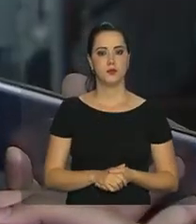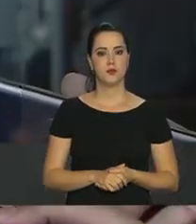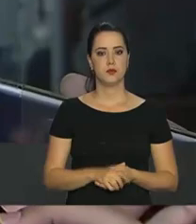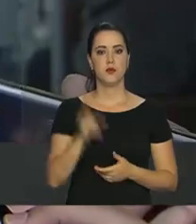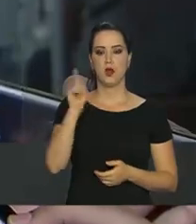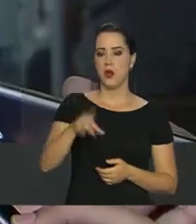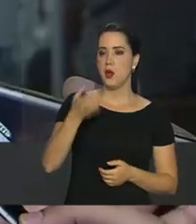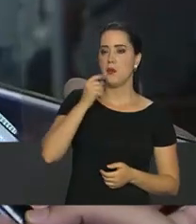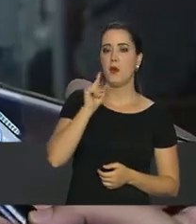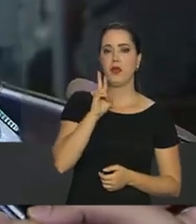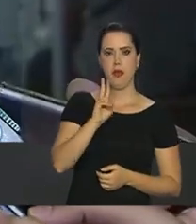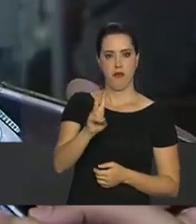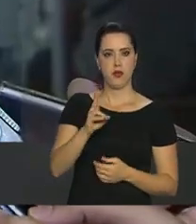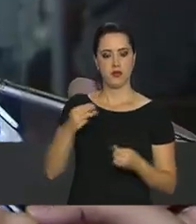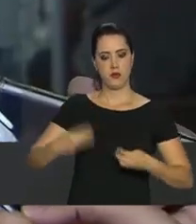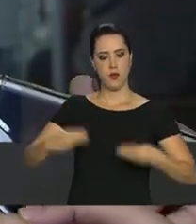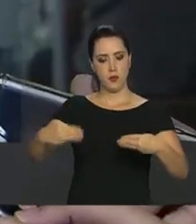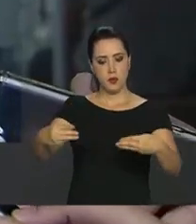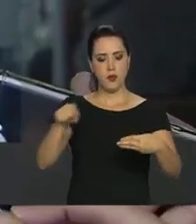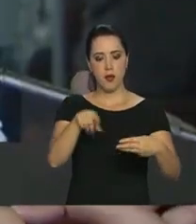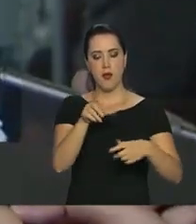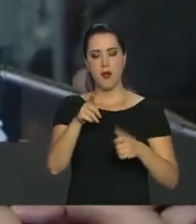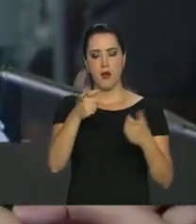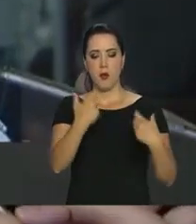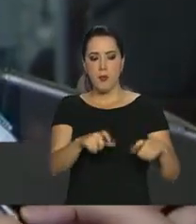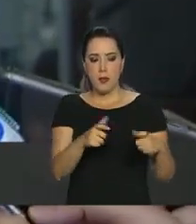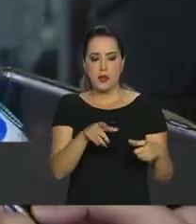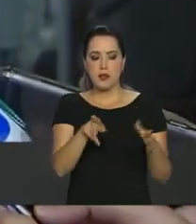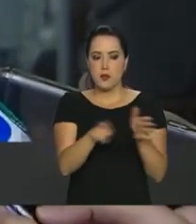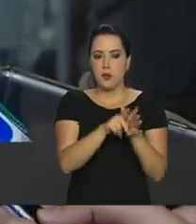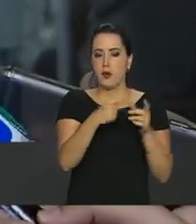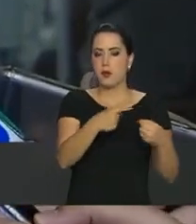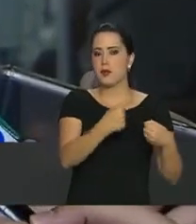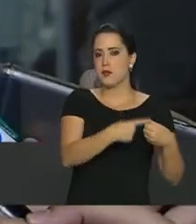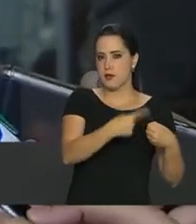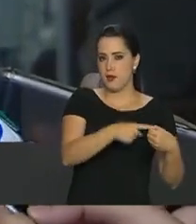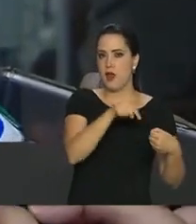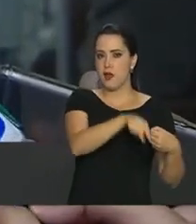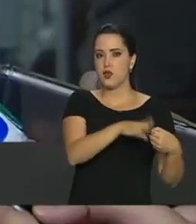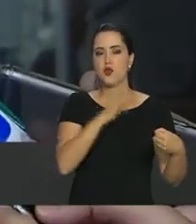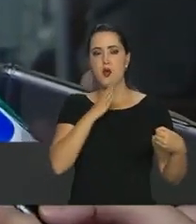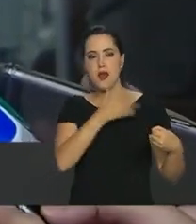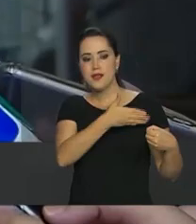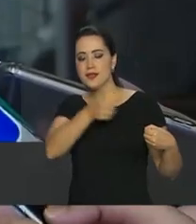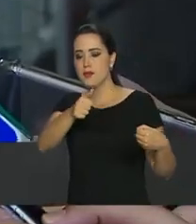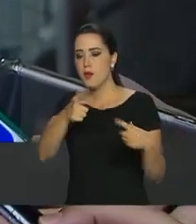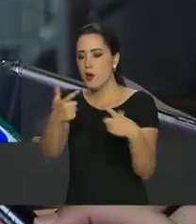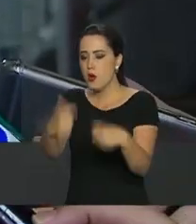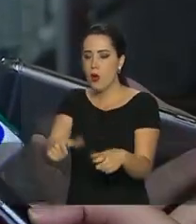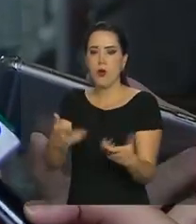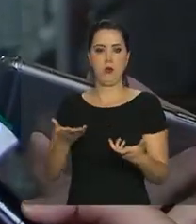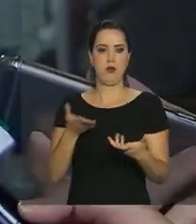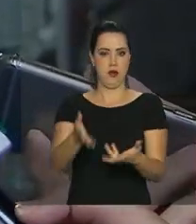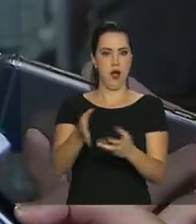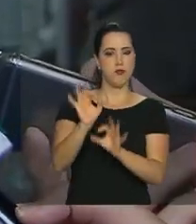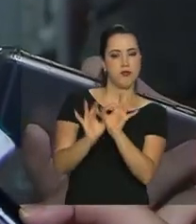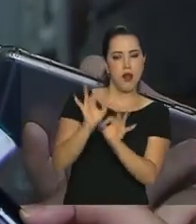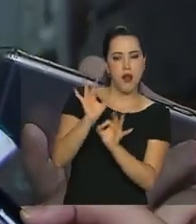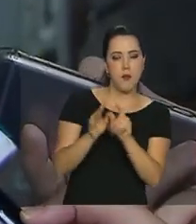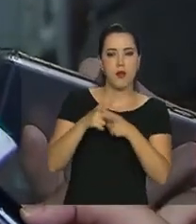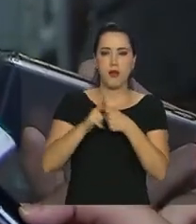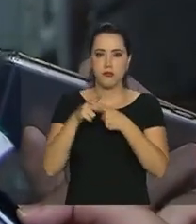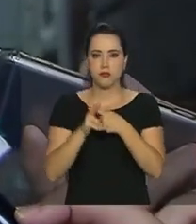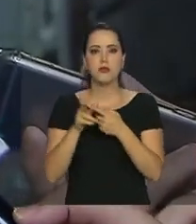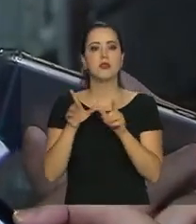os técnicos daqui. Os Roraima nem se conhece, Roraima como ninguém. E eles podem nos ajudar a poder aperfeiçoar essas ações que